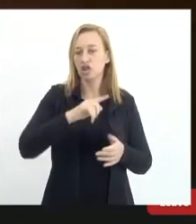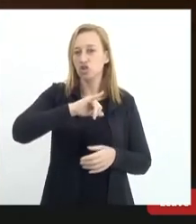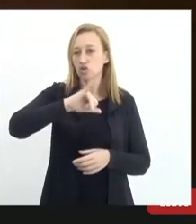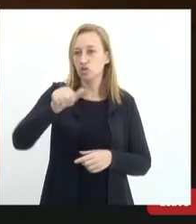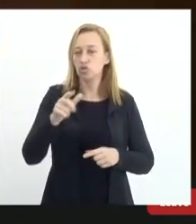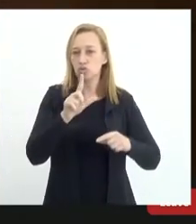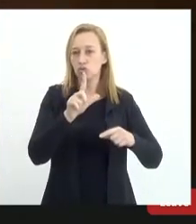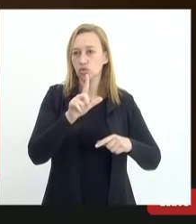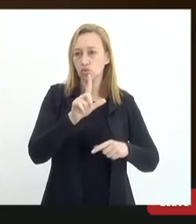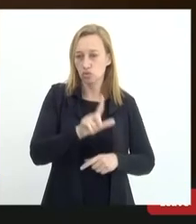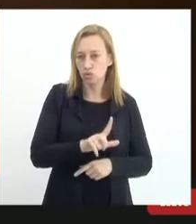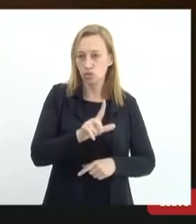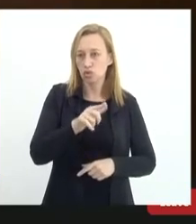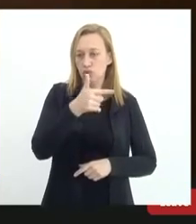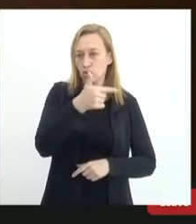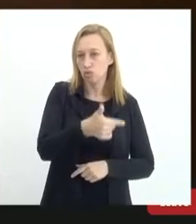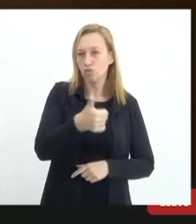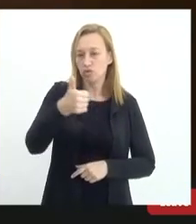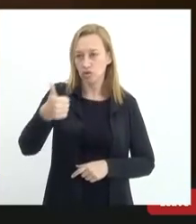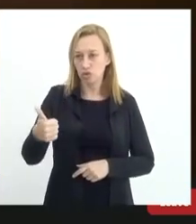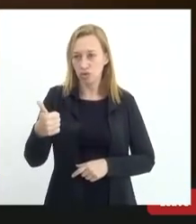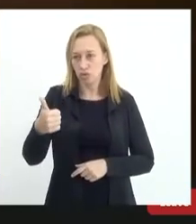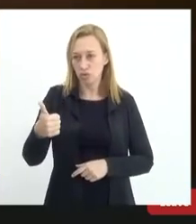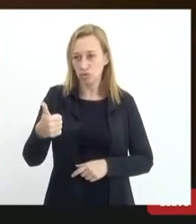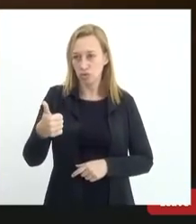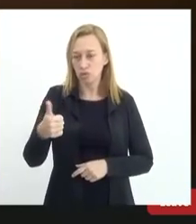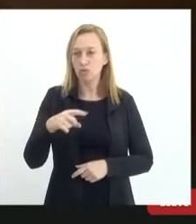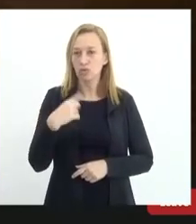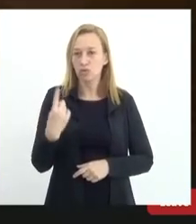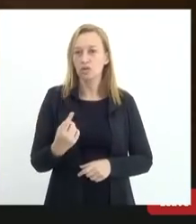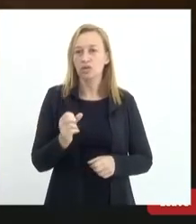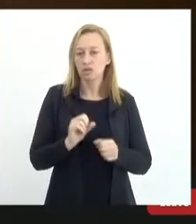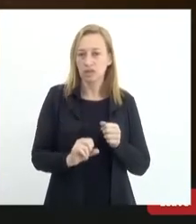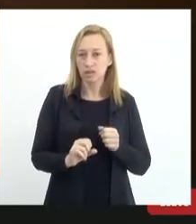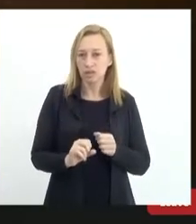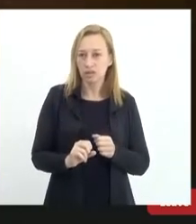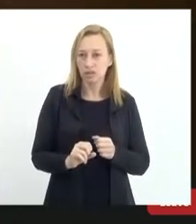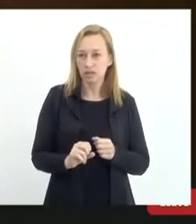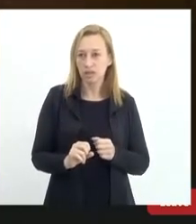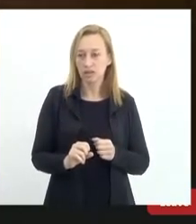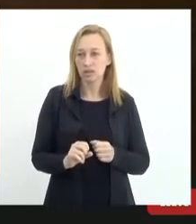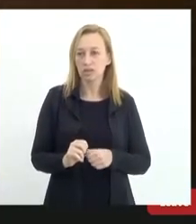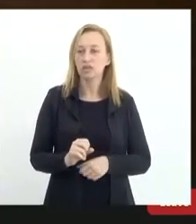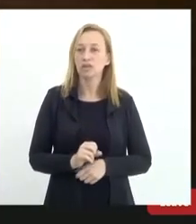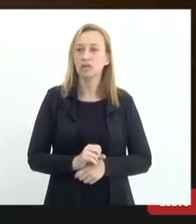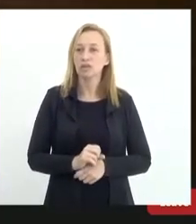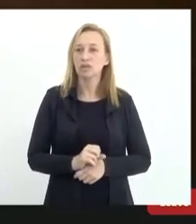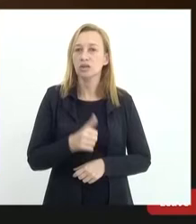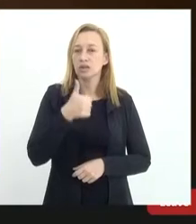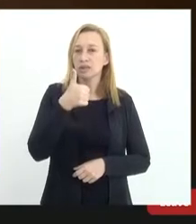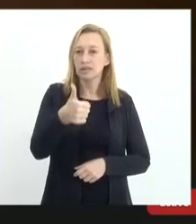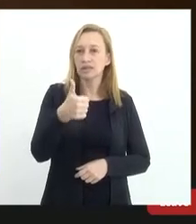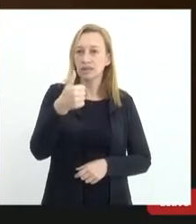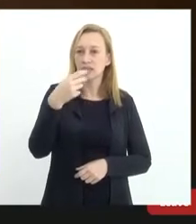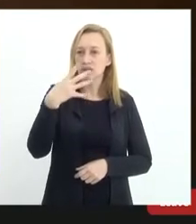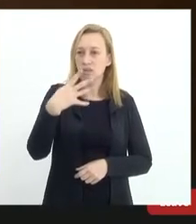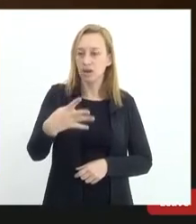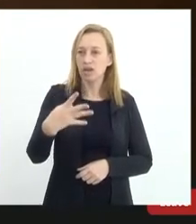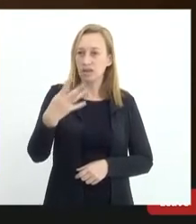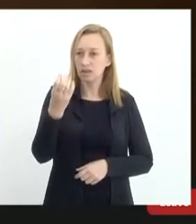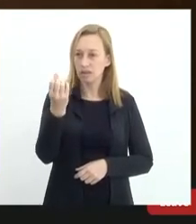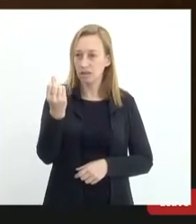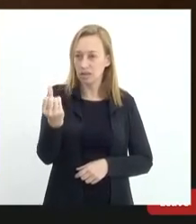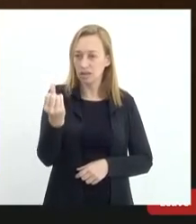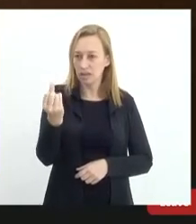de 2021, nós realizamos através do Redone 146